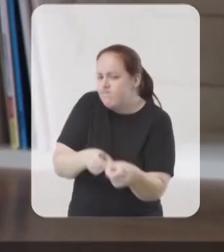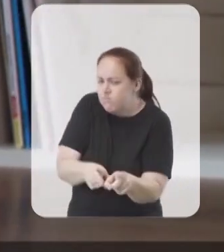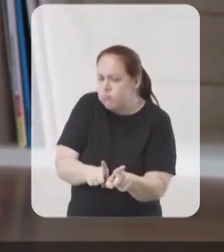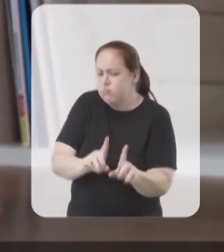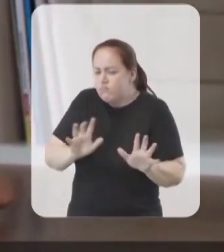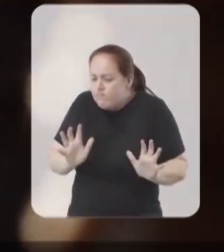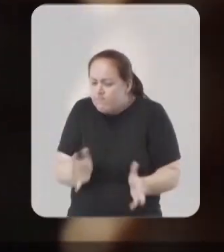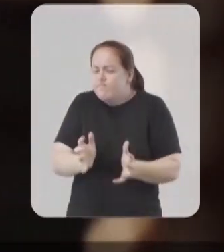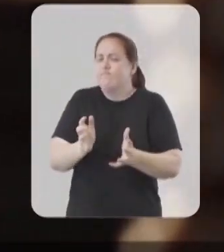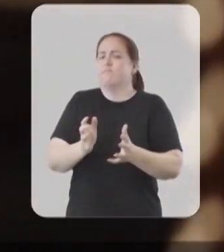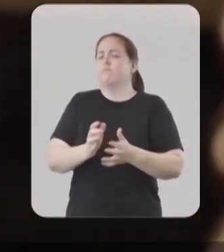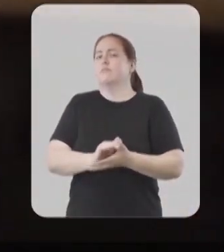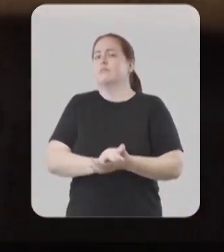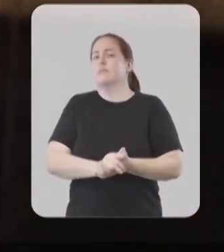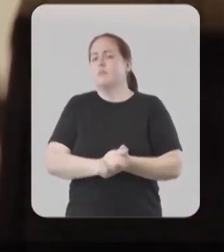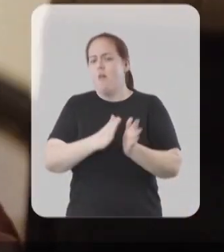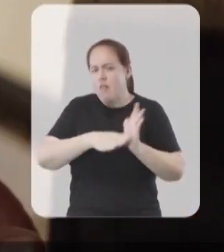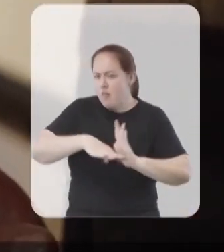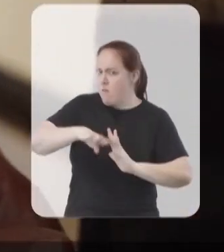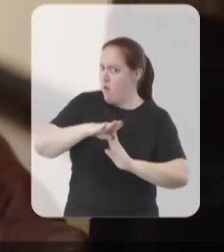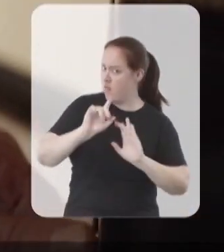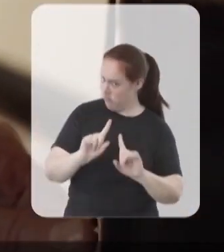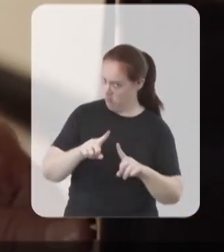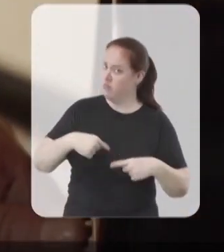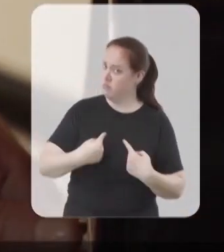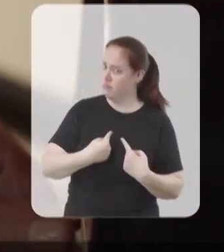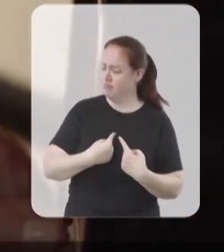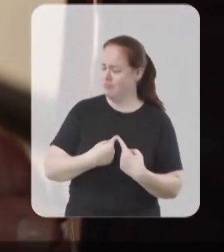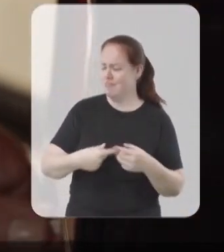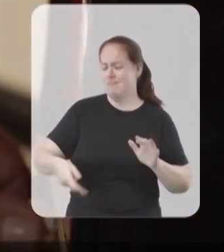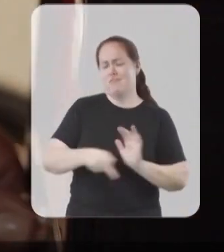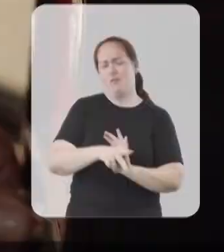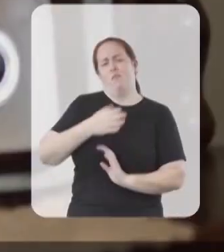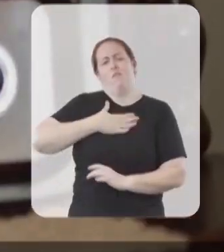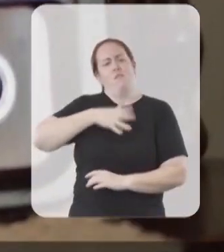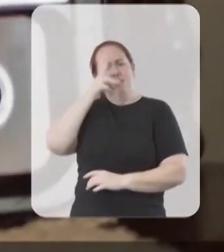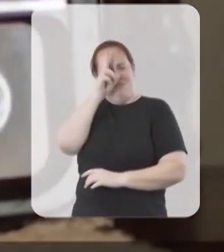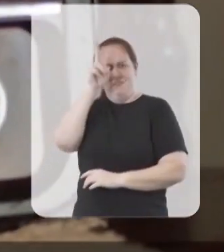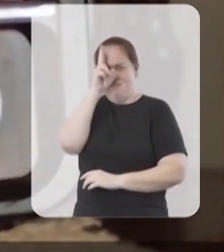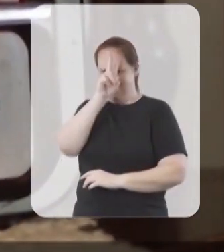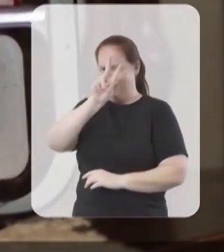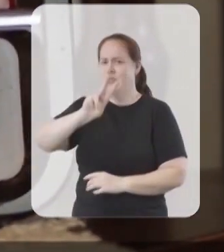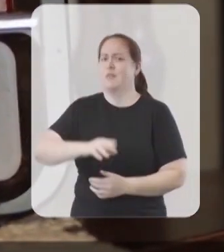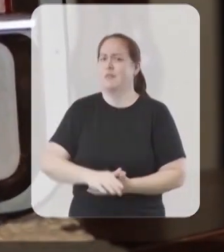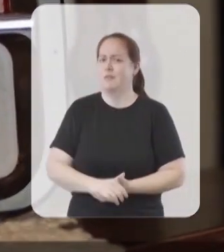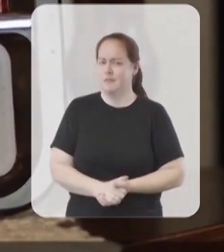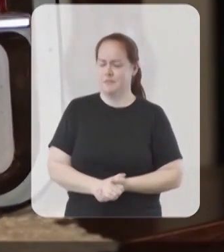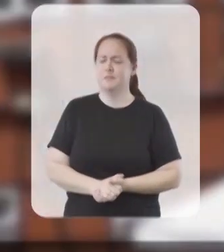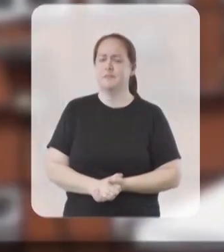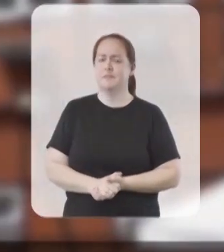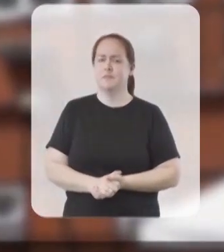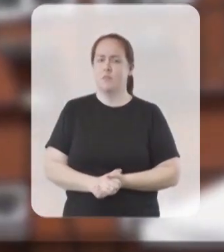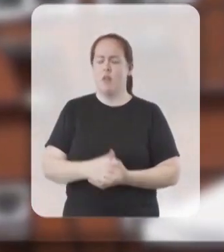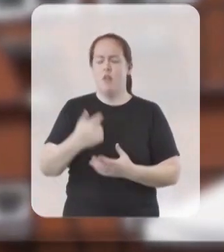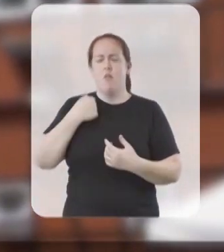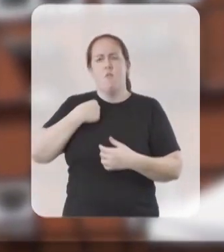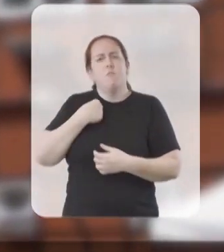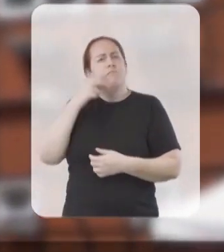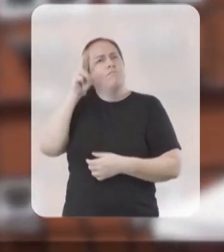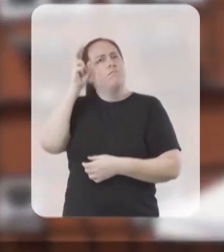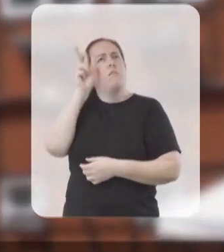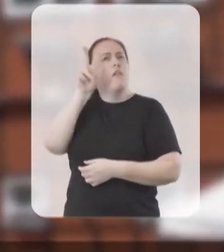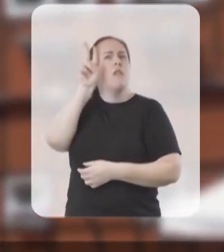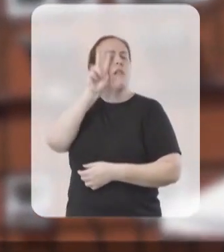incita. Superar desafios faz parte da minha trajetória. Eu olho para